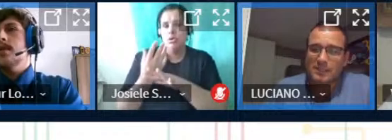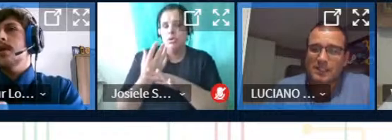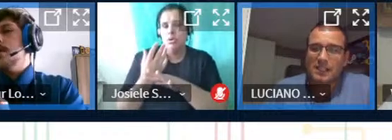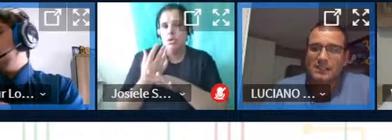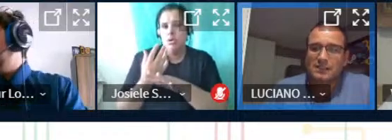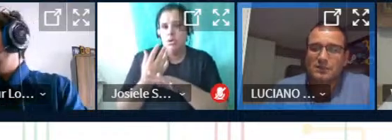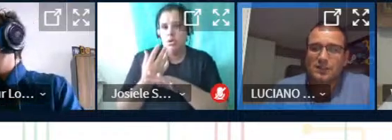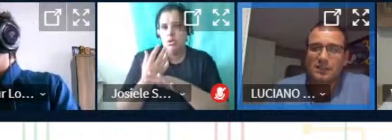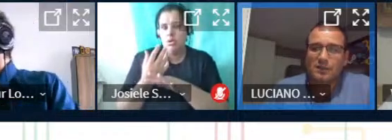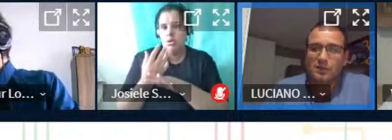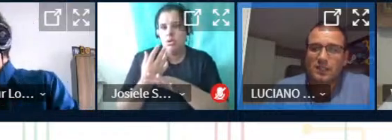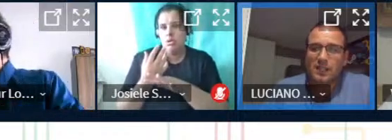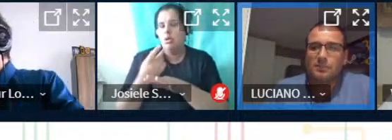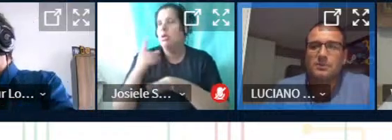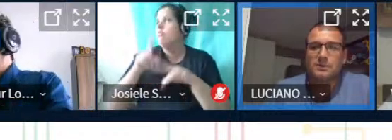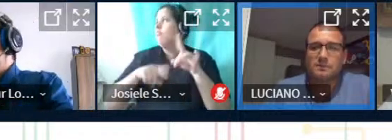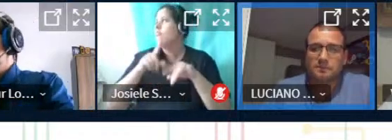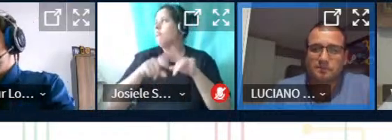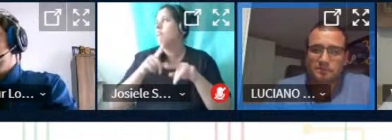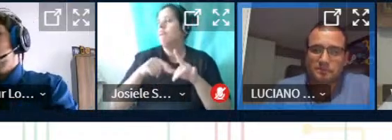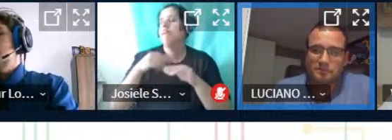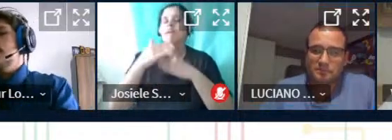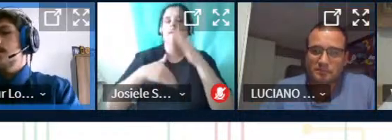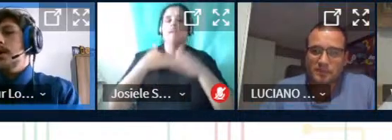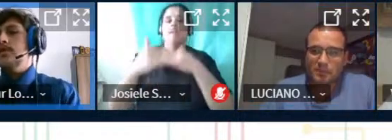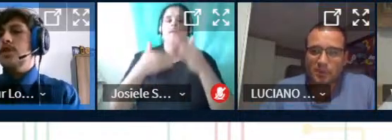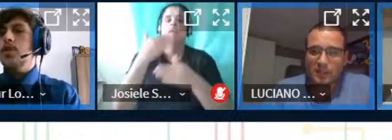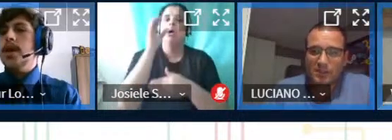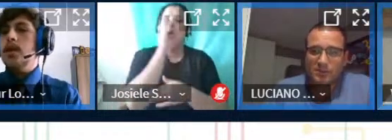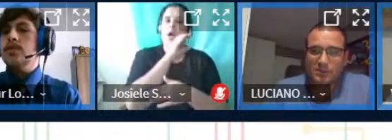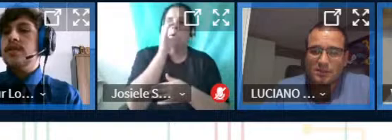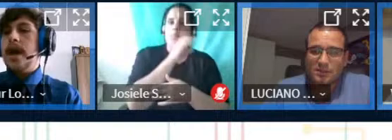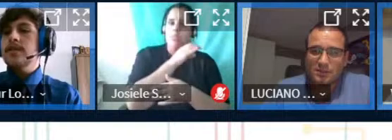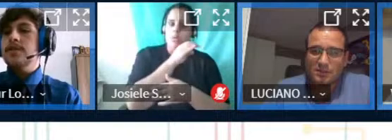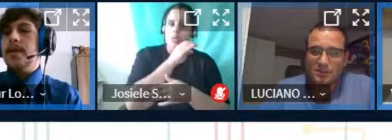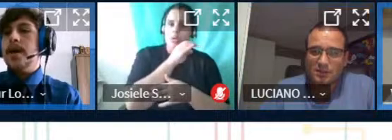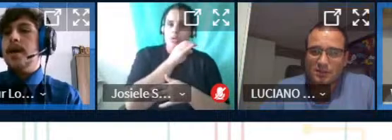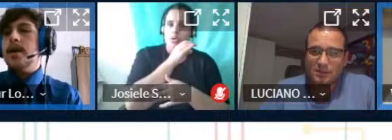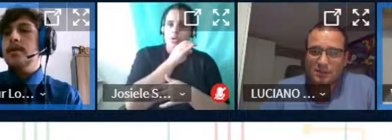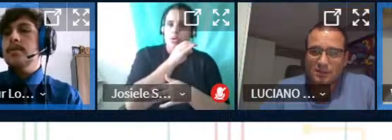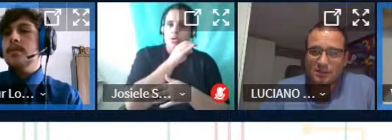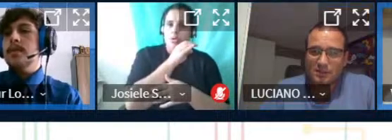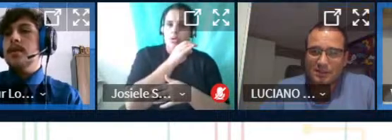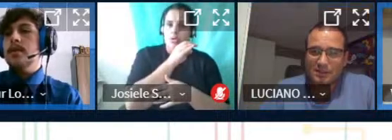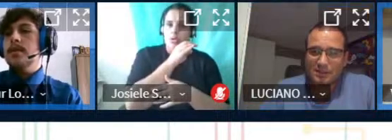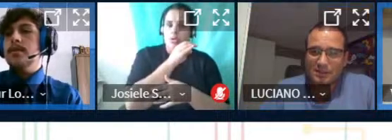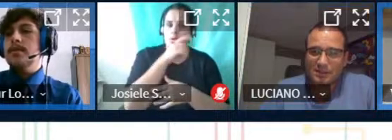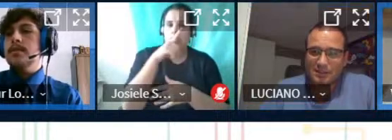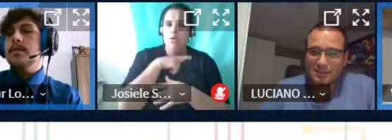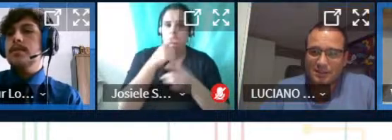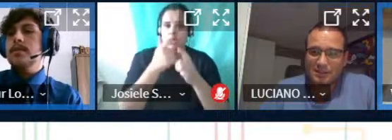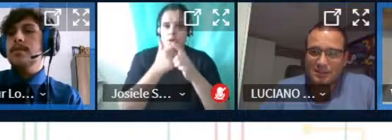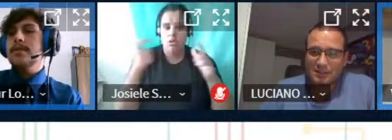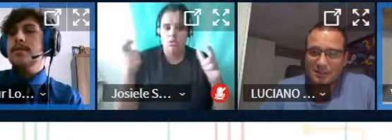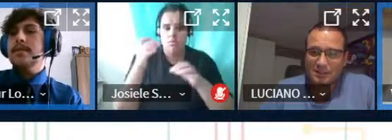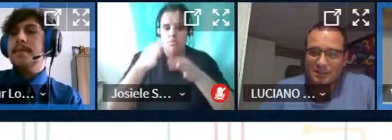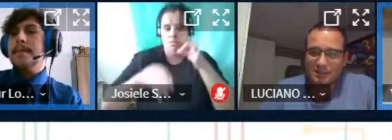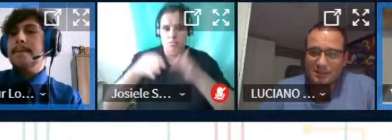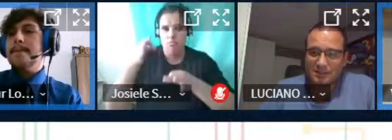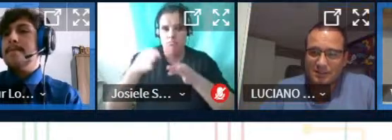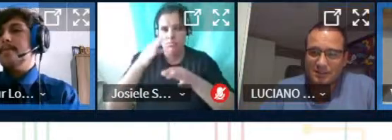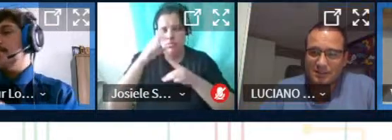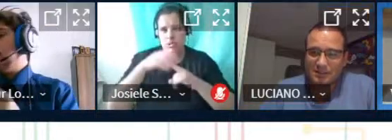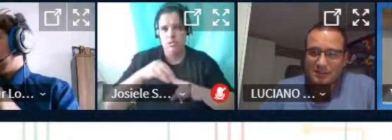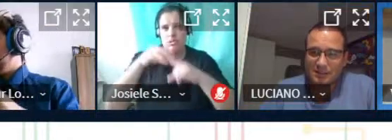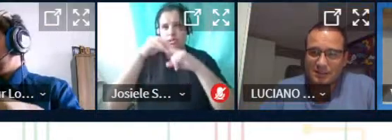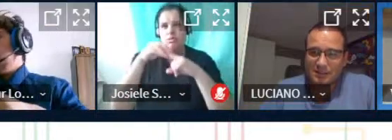dos materiais isso vai evoluir rápido eu tive a sorte nesse projeto principalmente